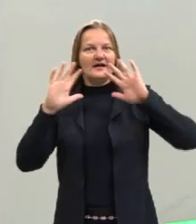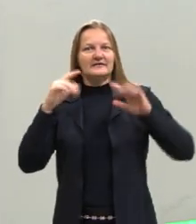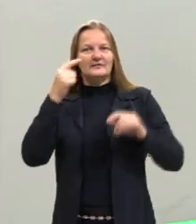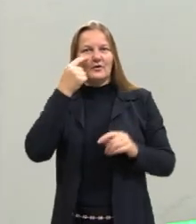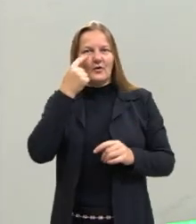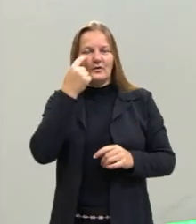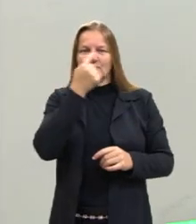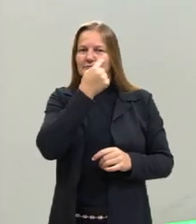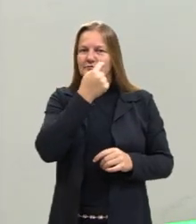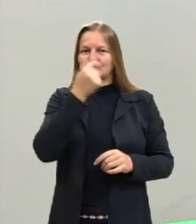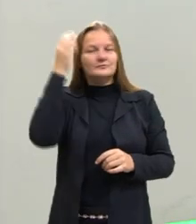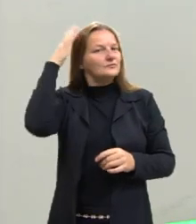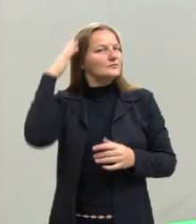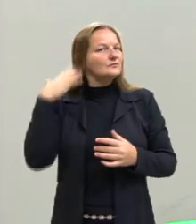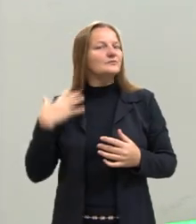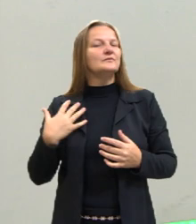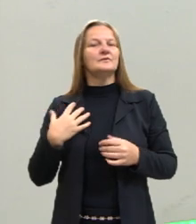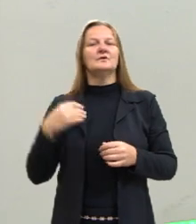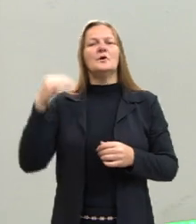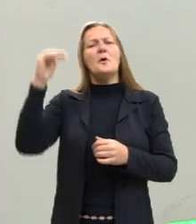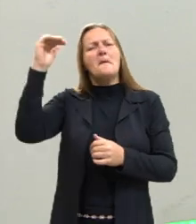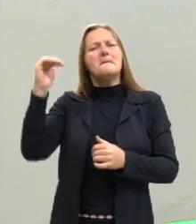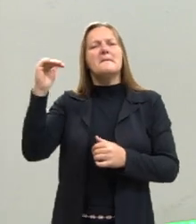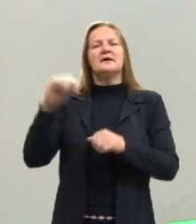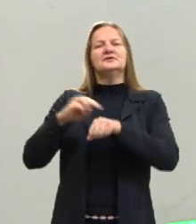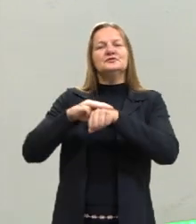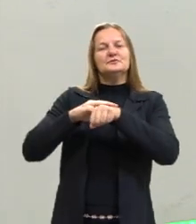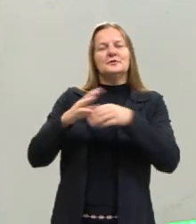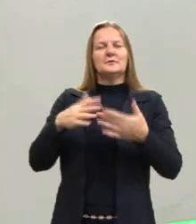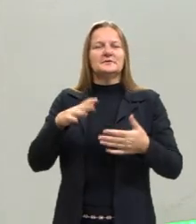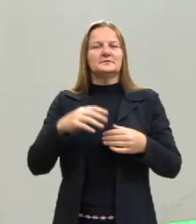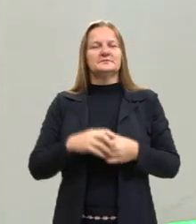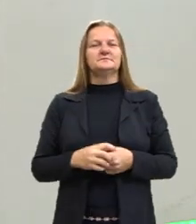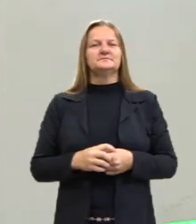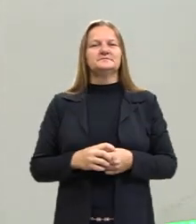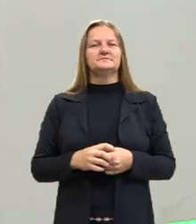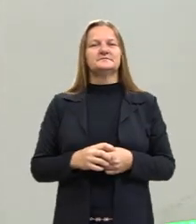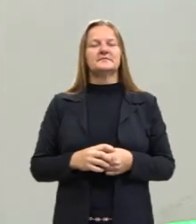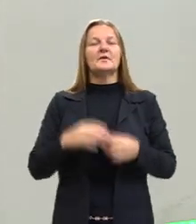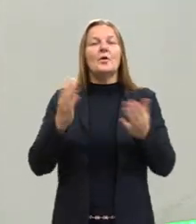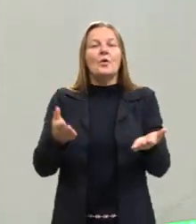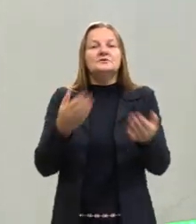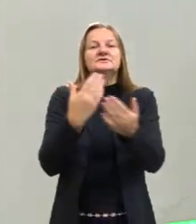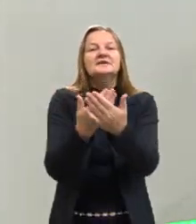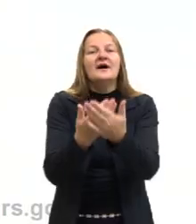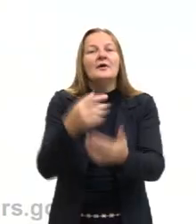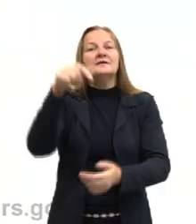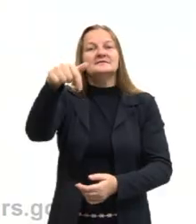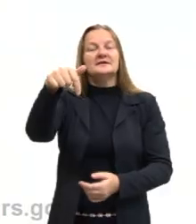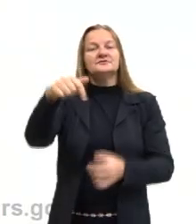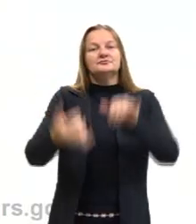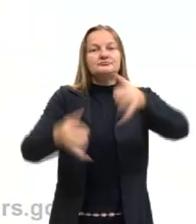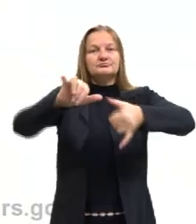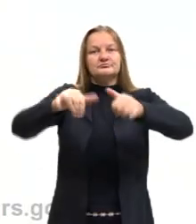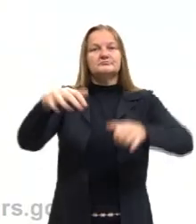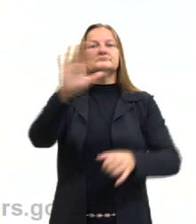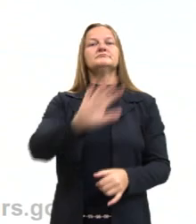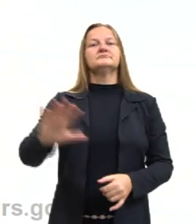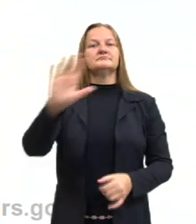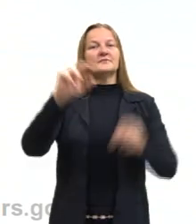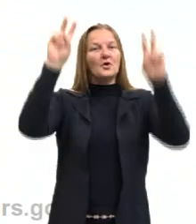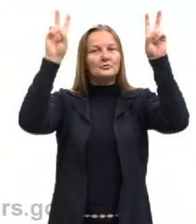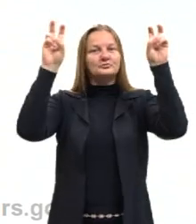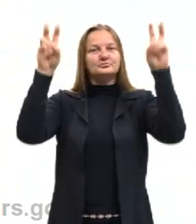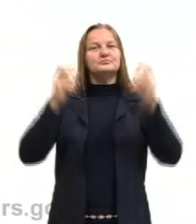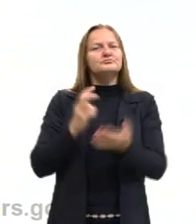olhos e cabelos castanhos e estatura baixa. Hoje veremos a aula 7 de Química Geral e nessa aula vamos